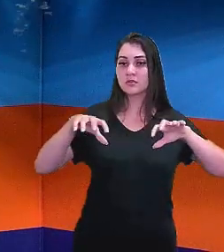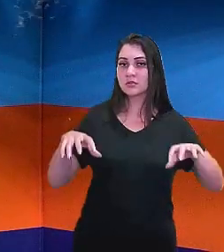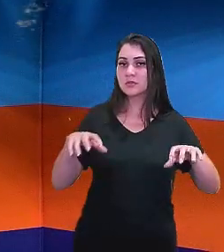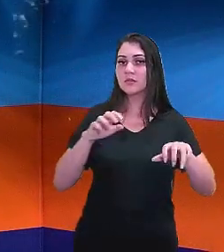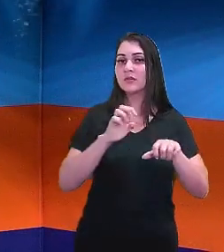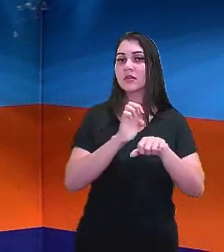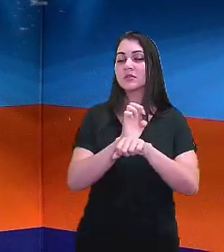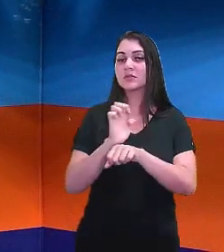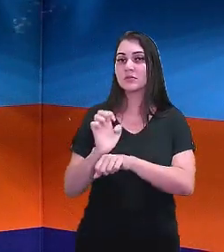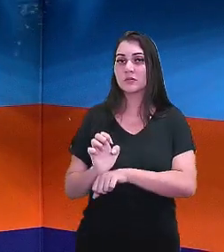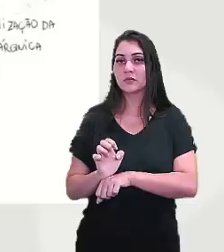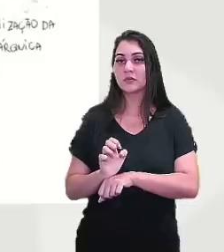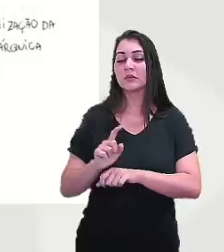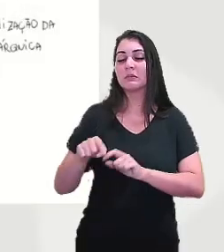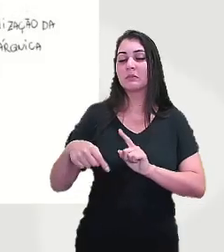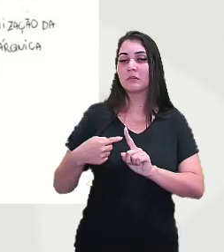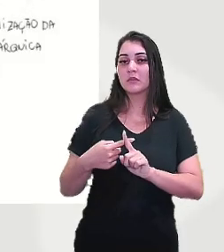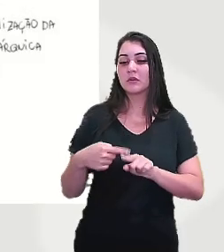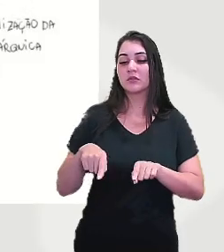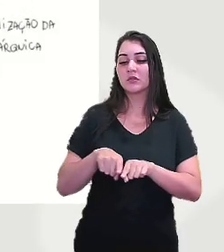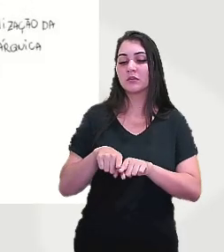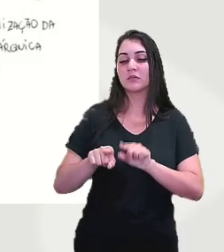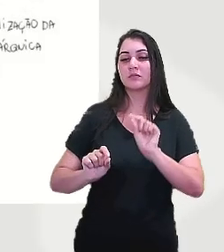mas, sobretudo,